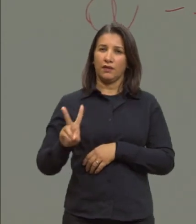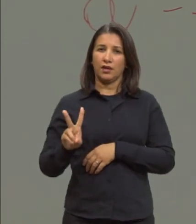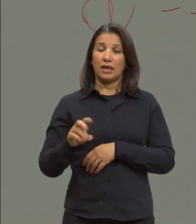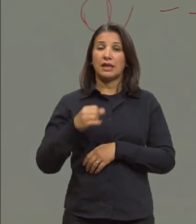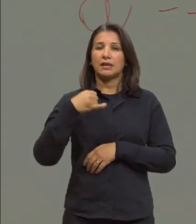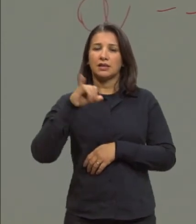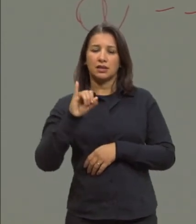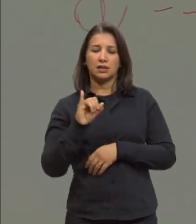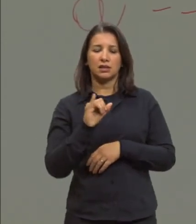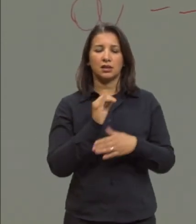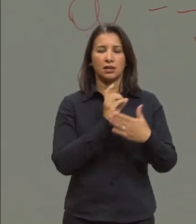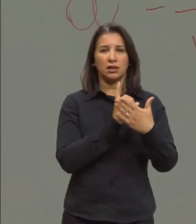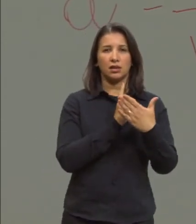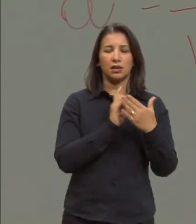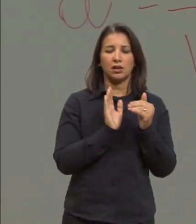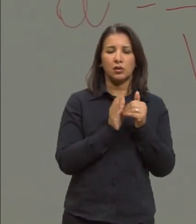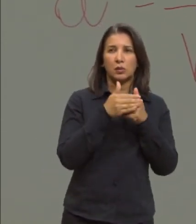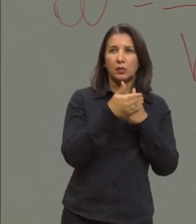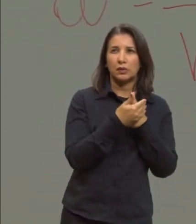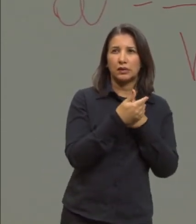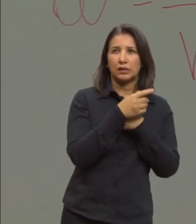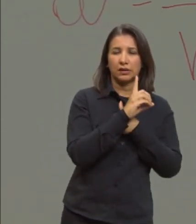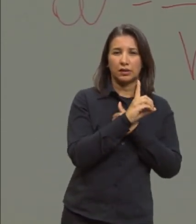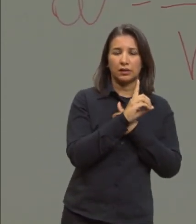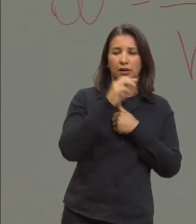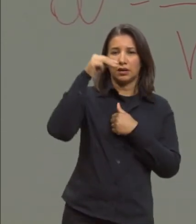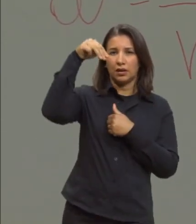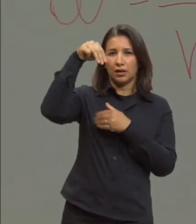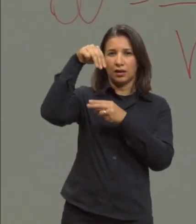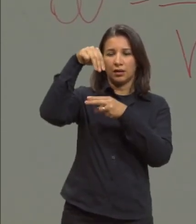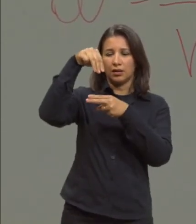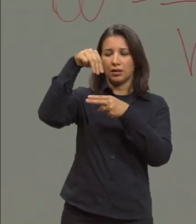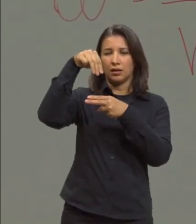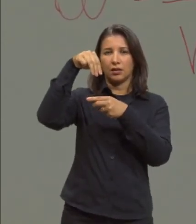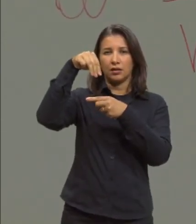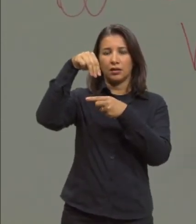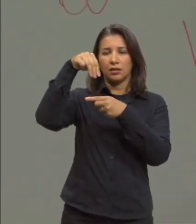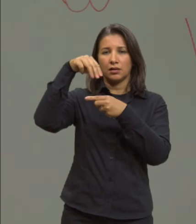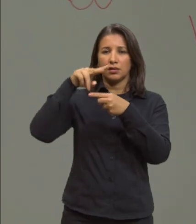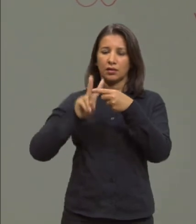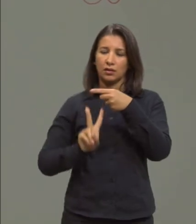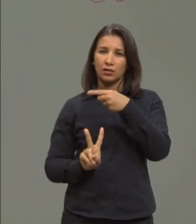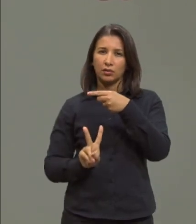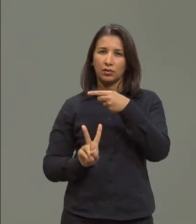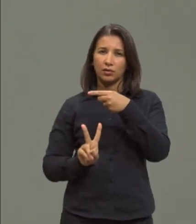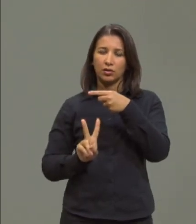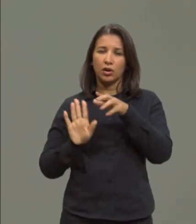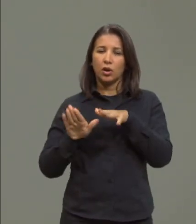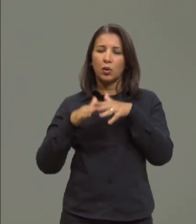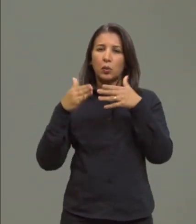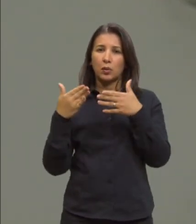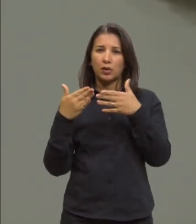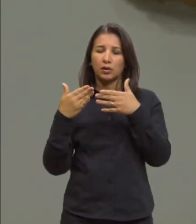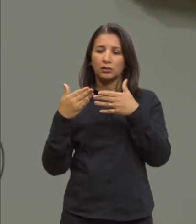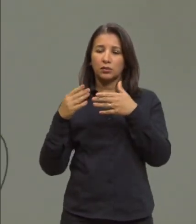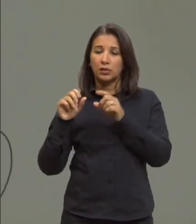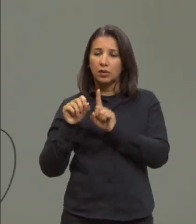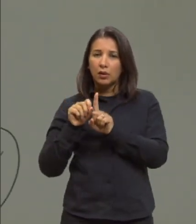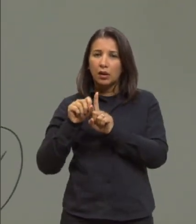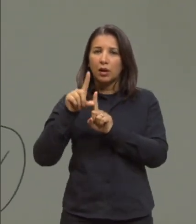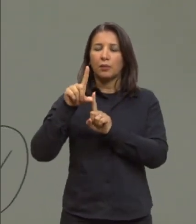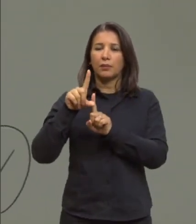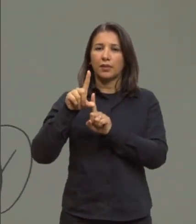densidade, fica massa sobre volume. Então, quando eu aumento a